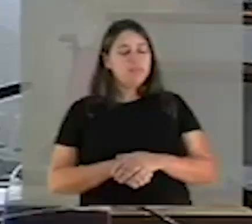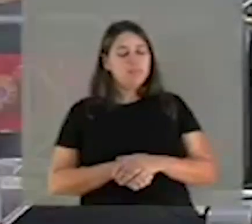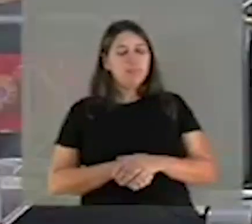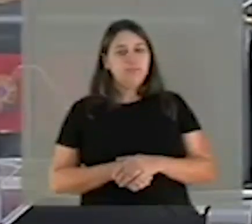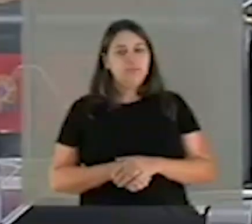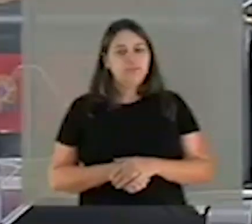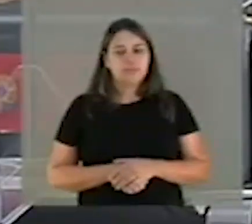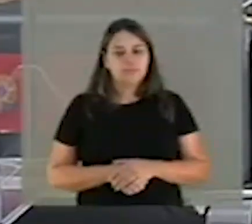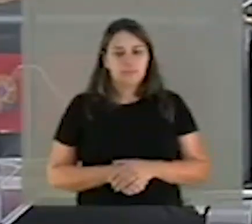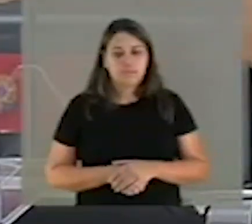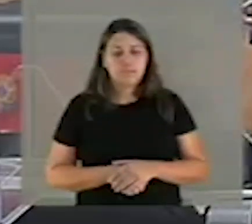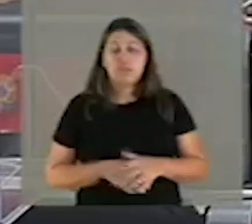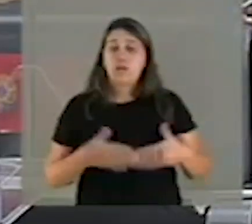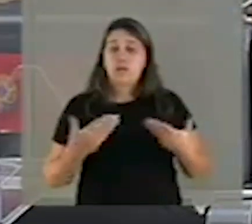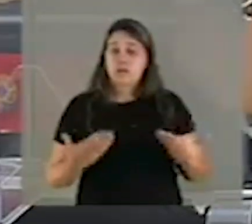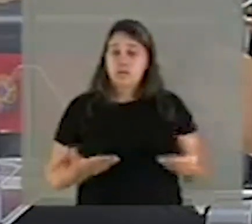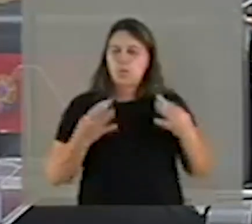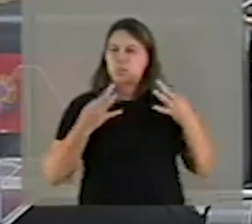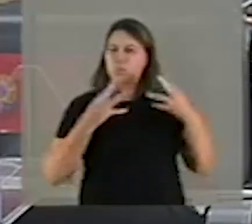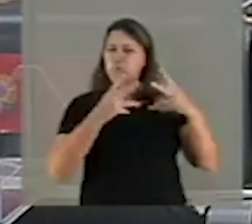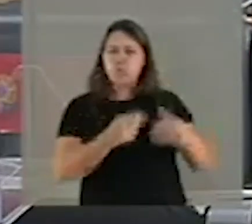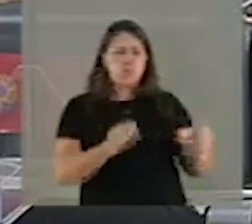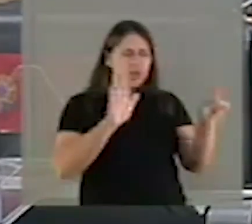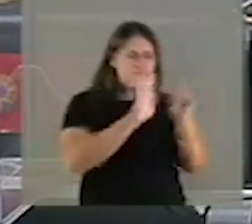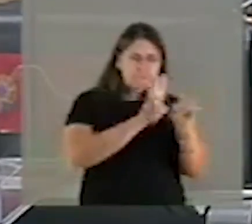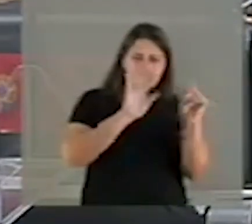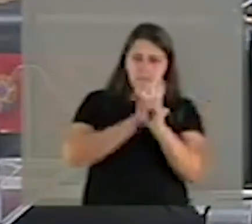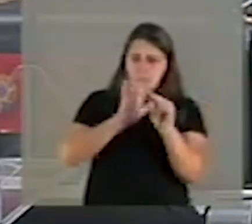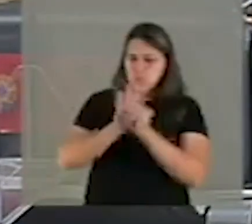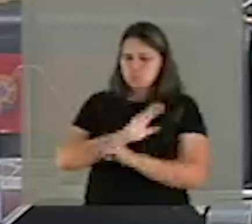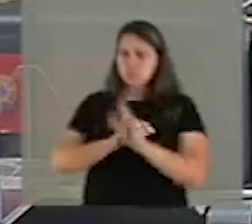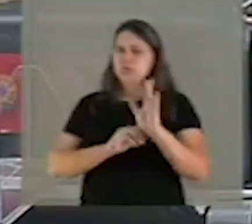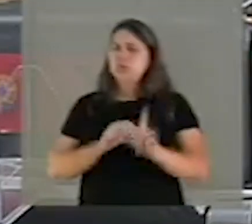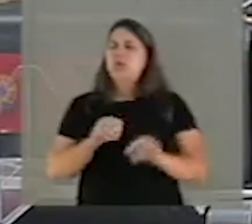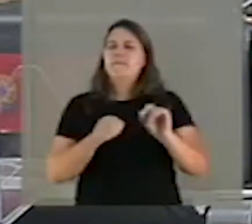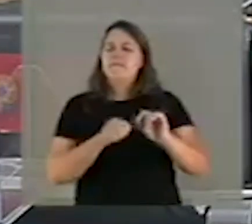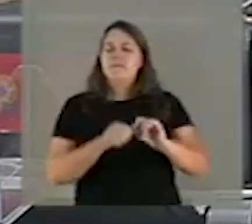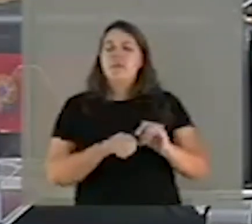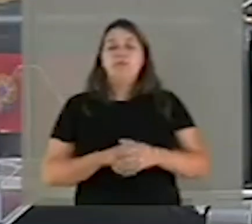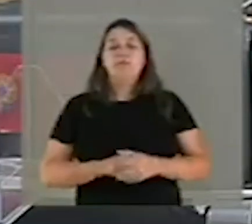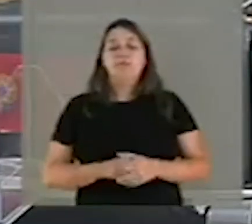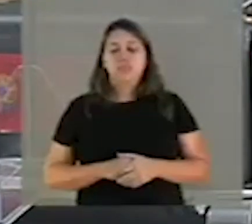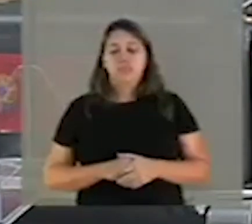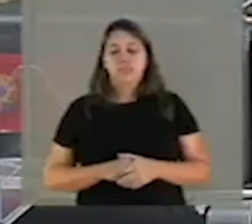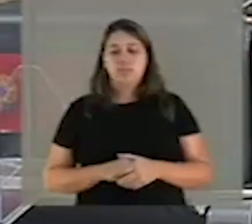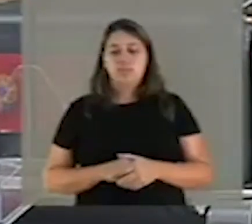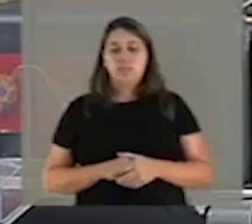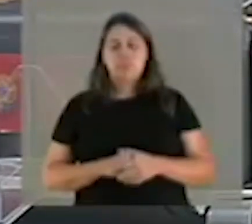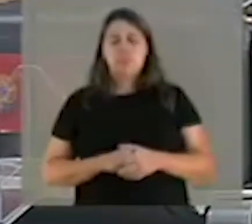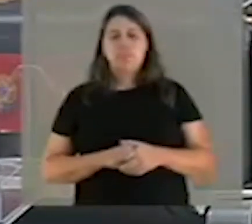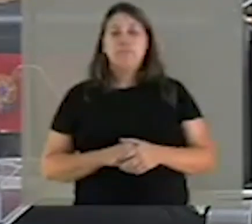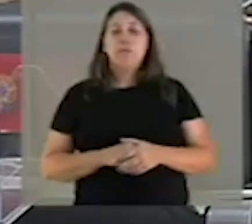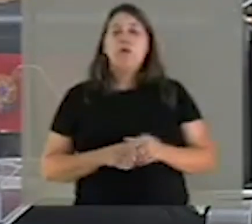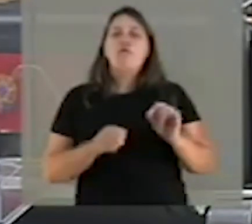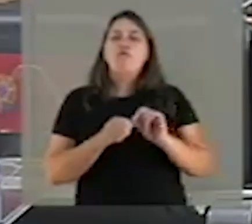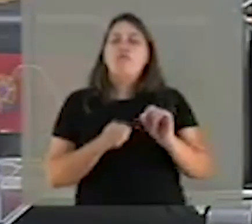Eu, considerando todo o conjunto de perguntas que foram feitas ao convidado, eu